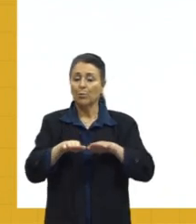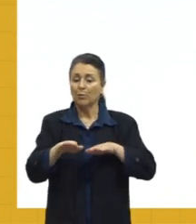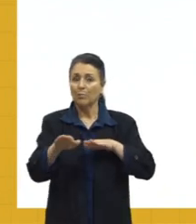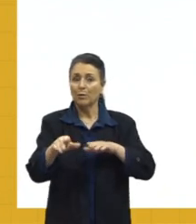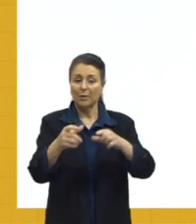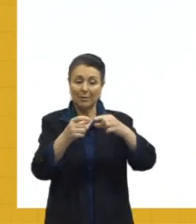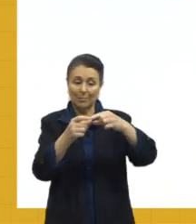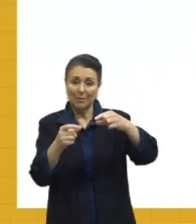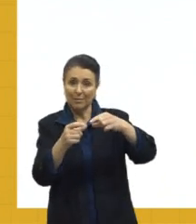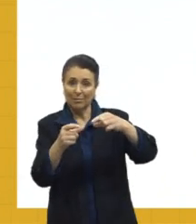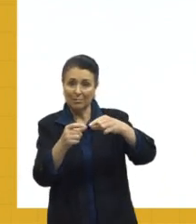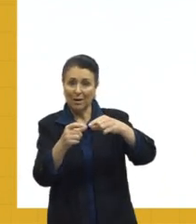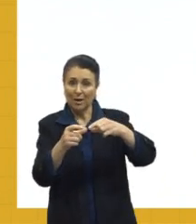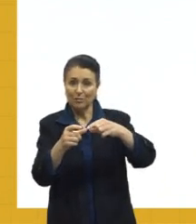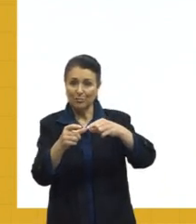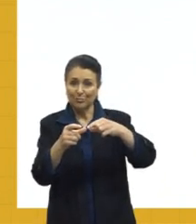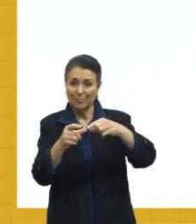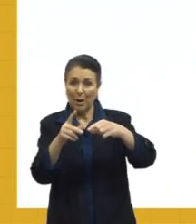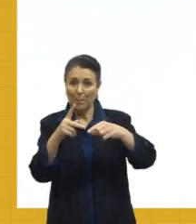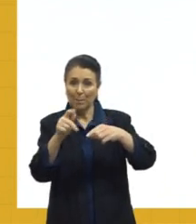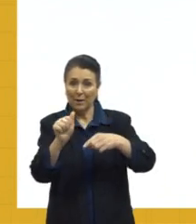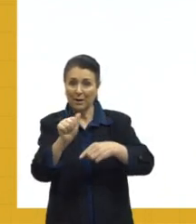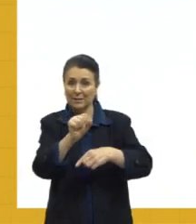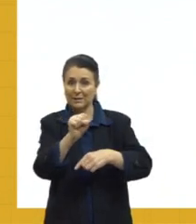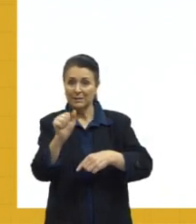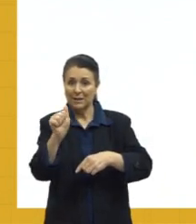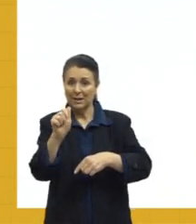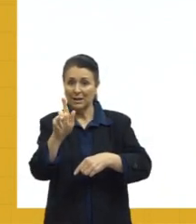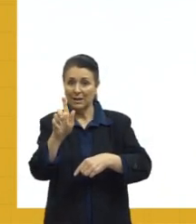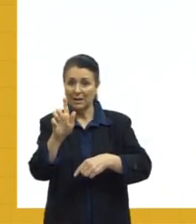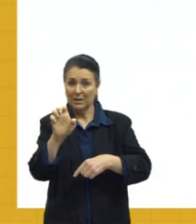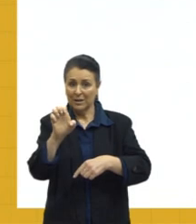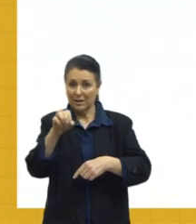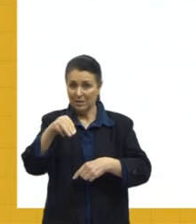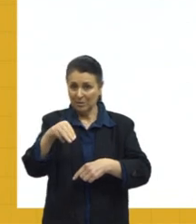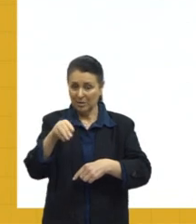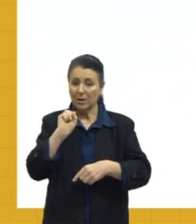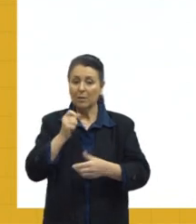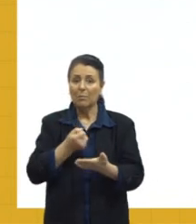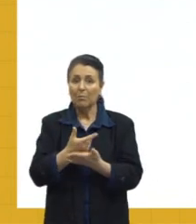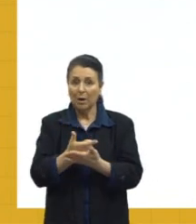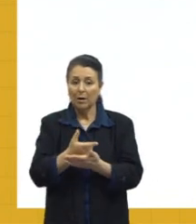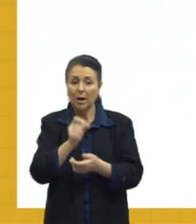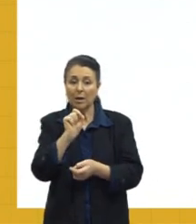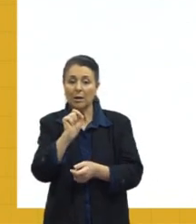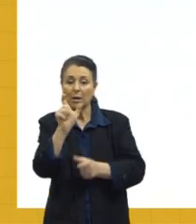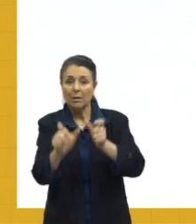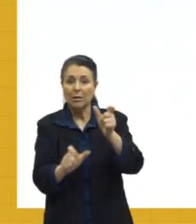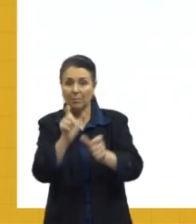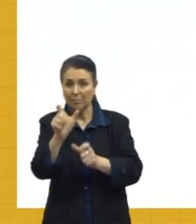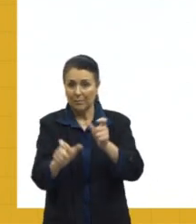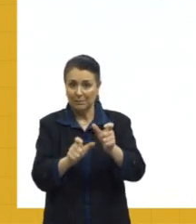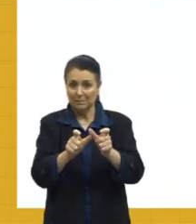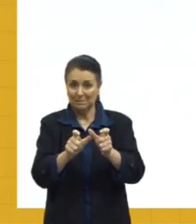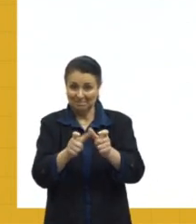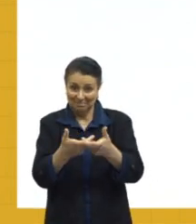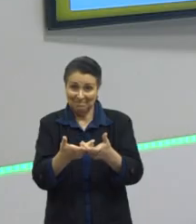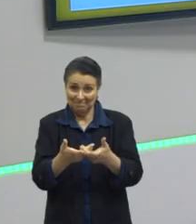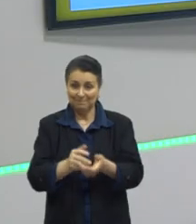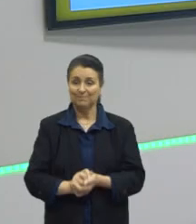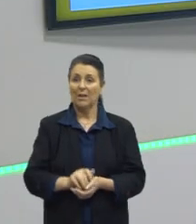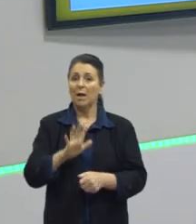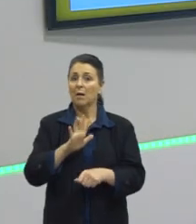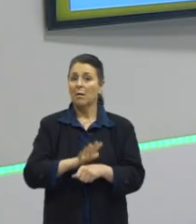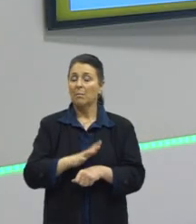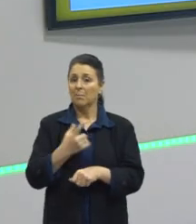que... E lá, as passagens, quem paga é o trabalhador, então vai tirar da mesa do trabalhador, tá? Vamos mais um